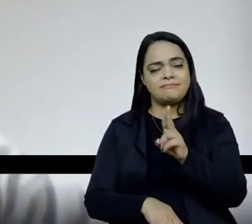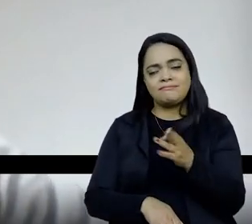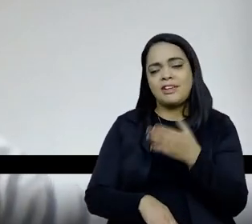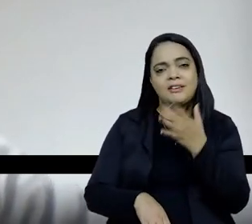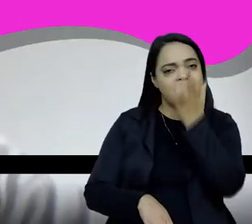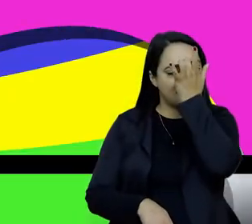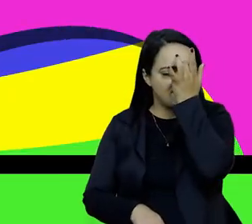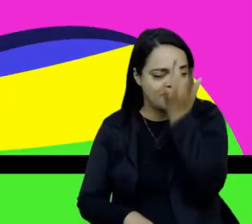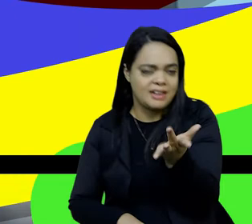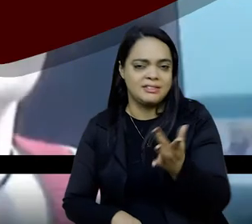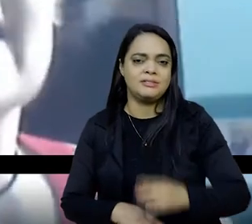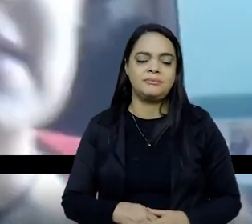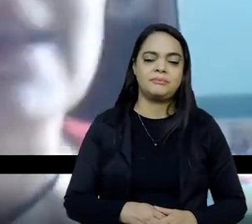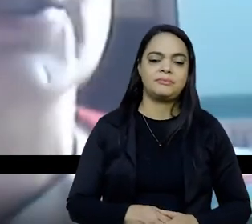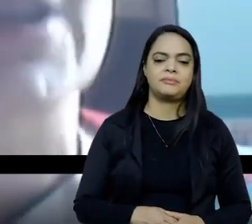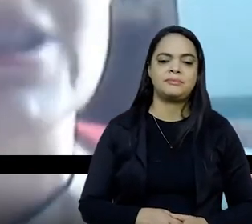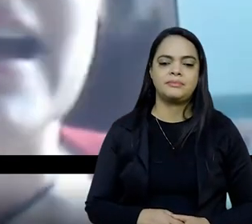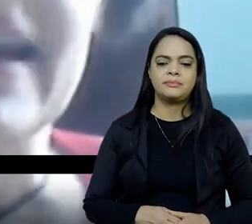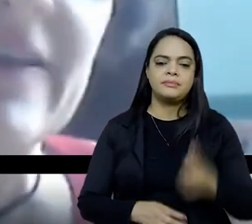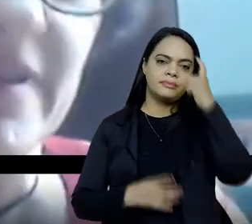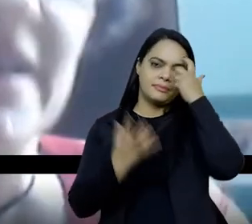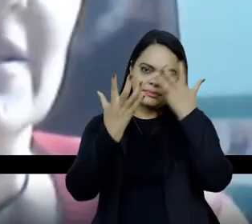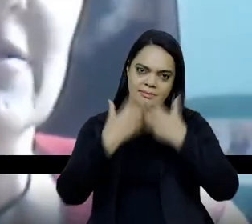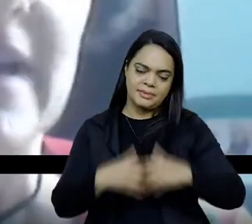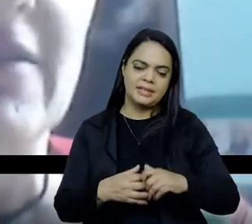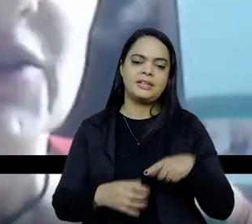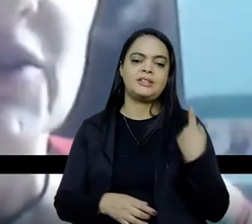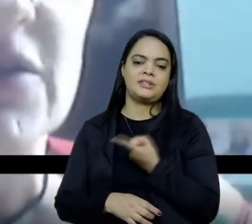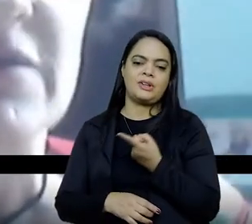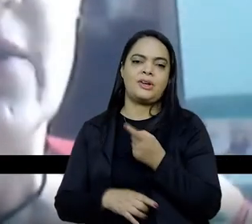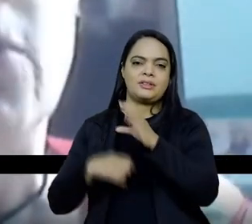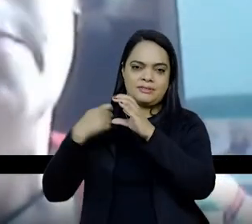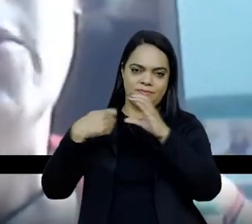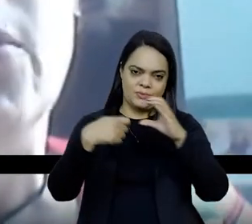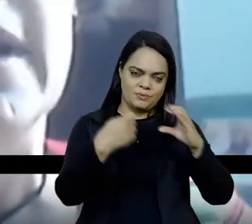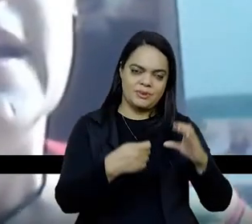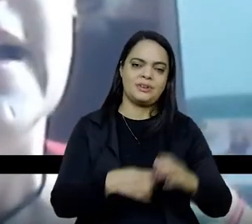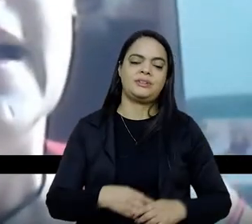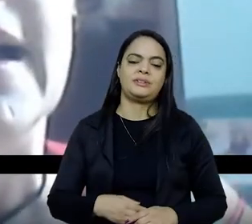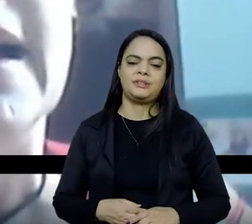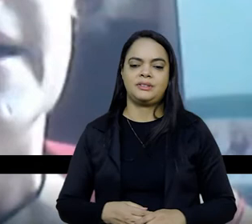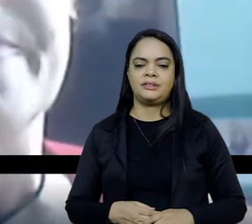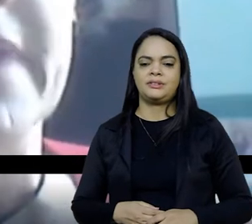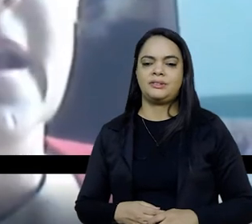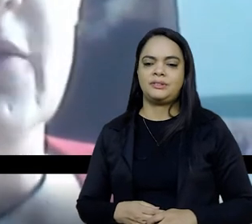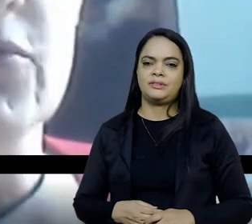o portal. Pensando aqui que a gente está gravando, eu acho que isso vai compor o